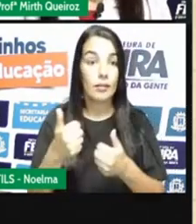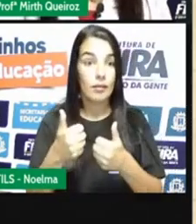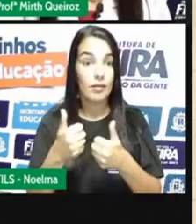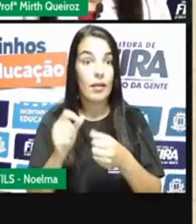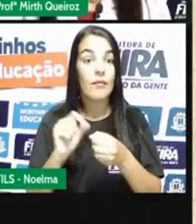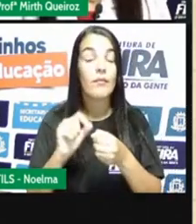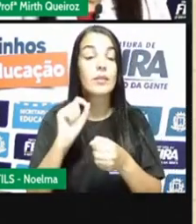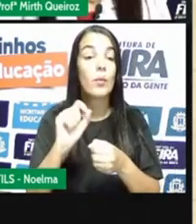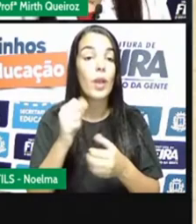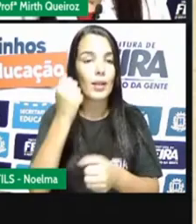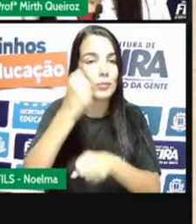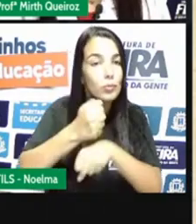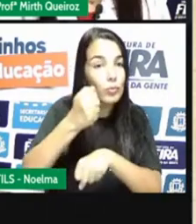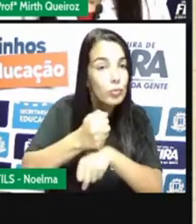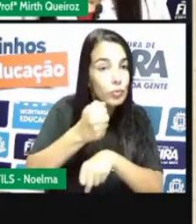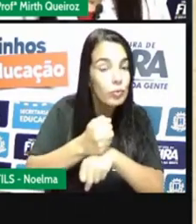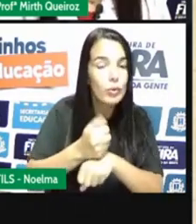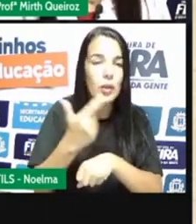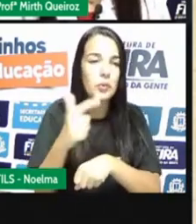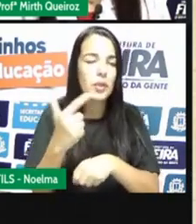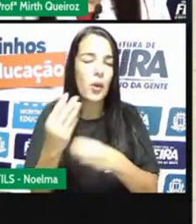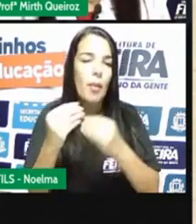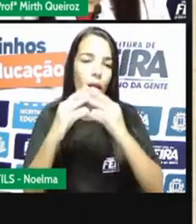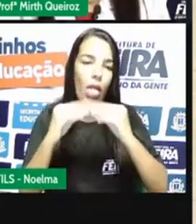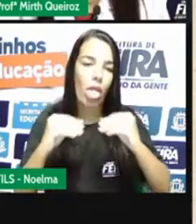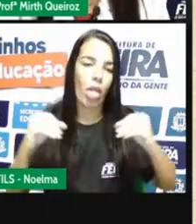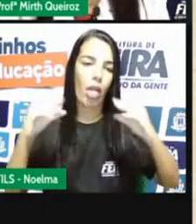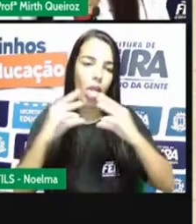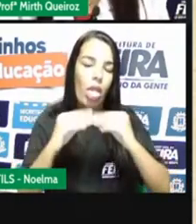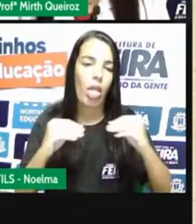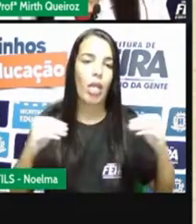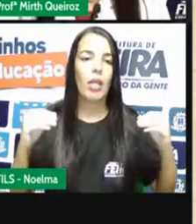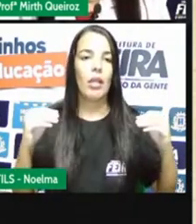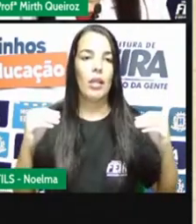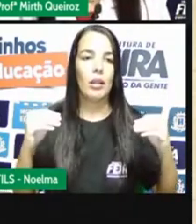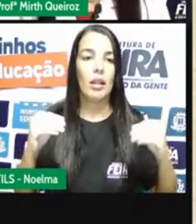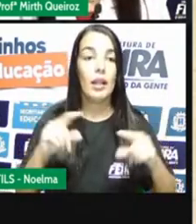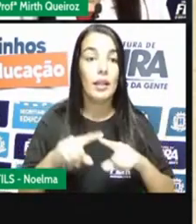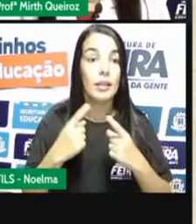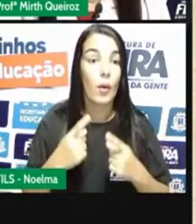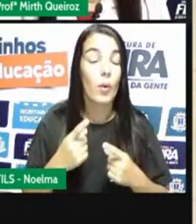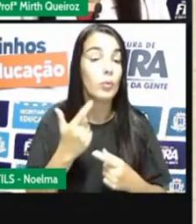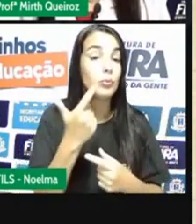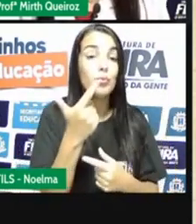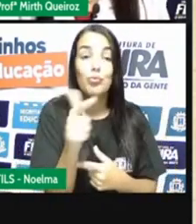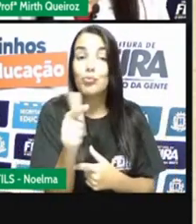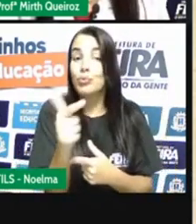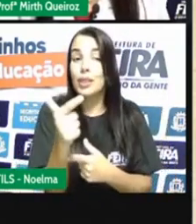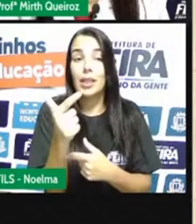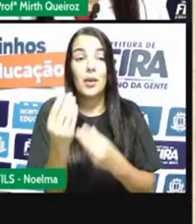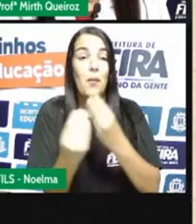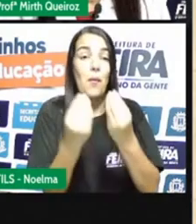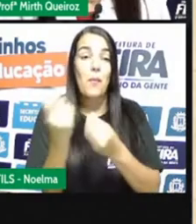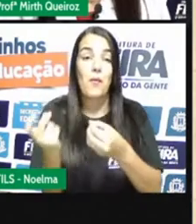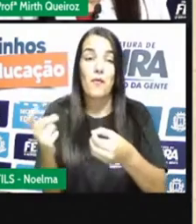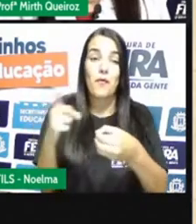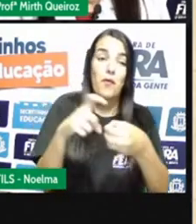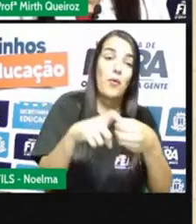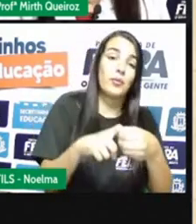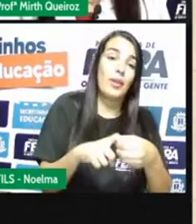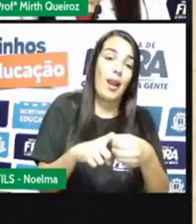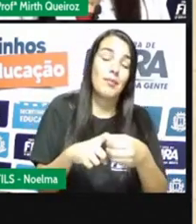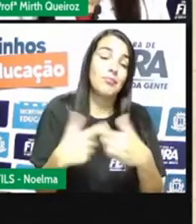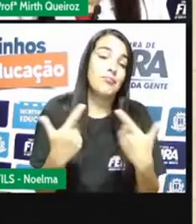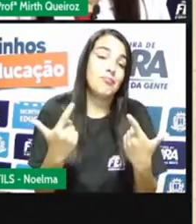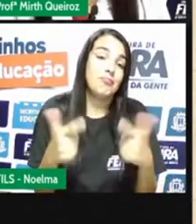vai se solidificar. Ele não vai ficar mais viscoso como é o ovo fruo, né? E a esse tipo de transformação, a gente não